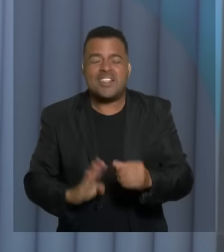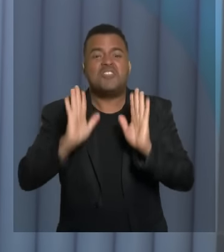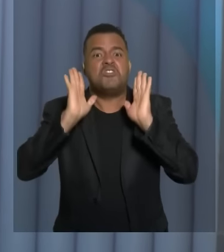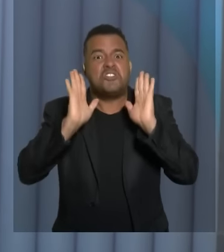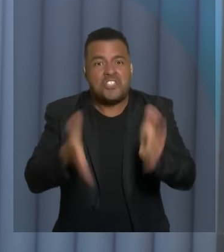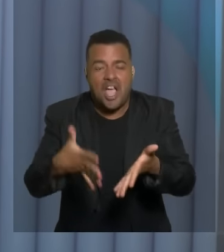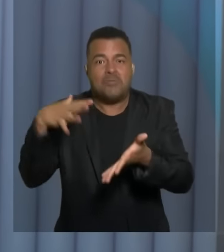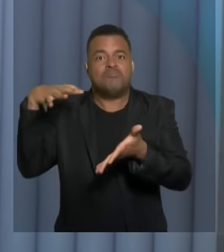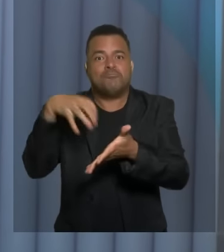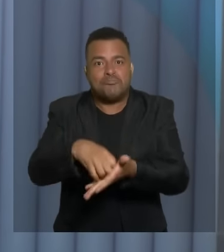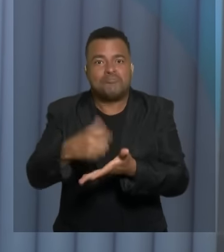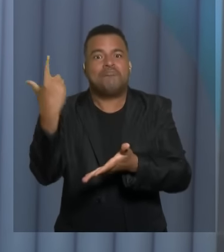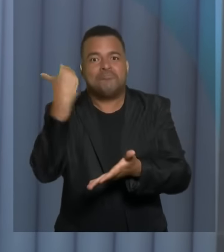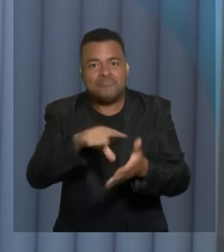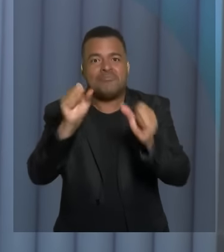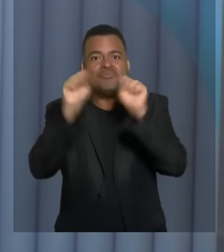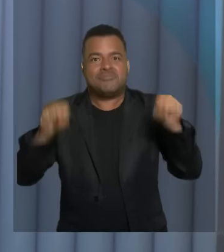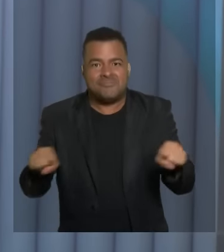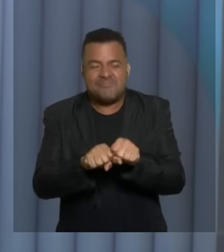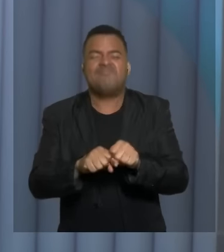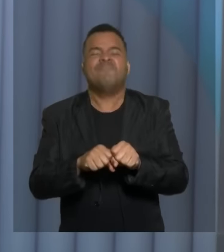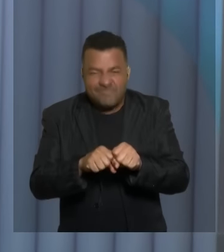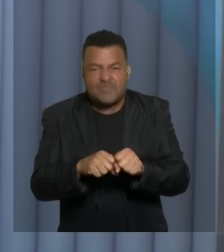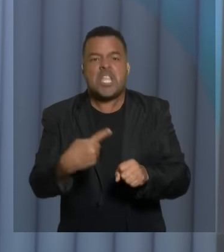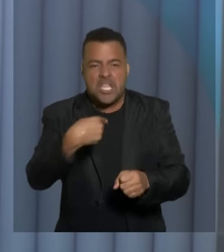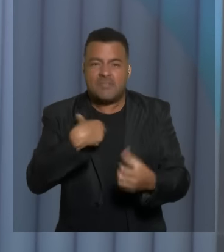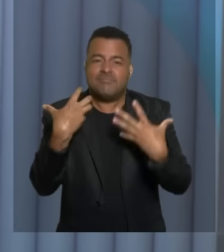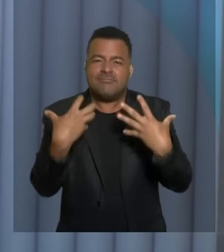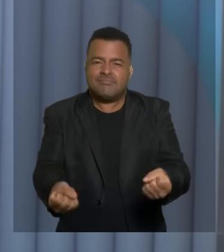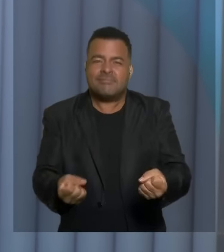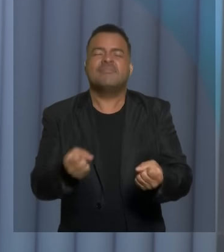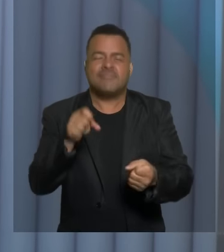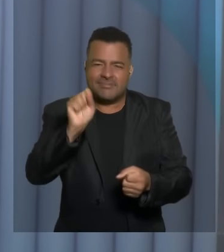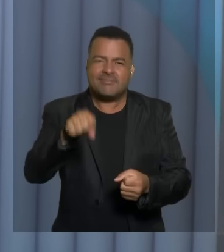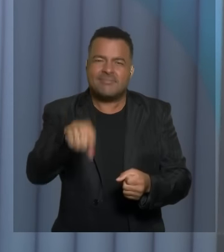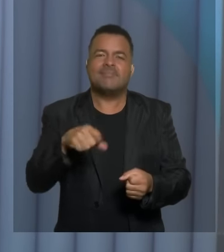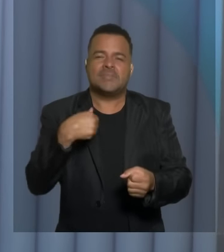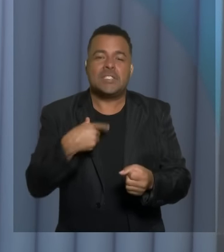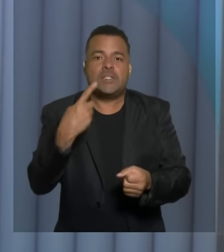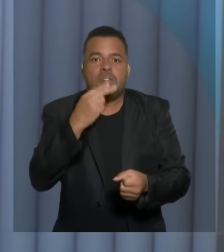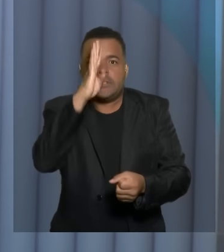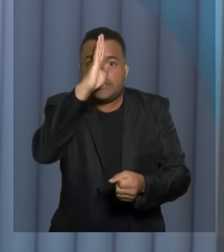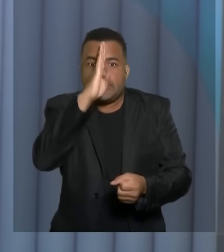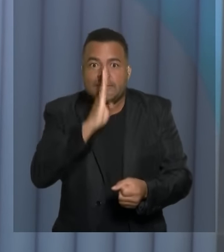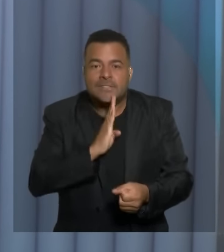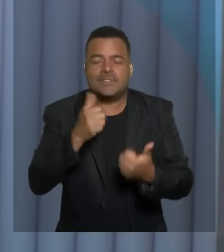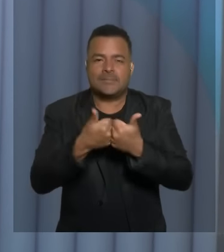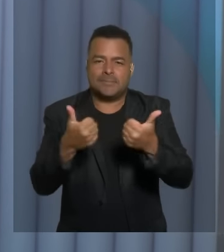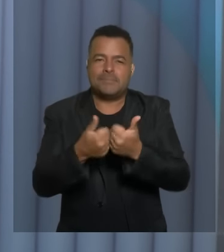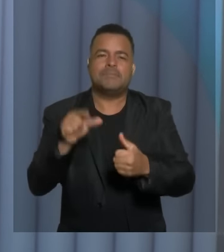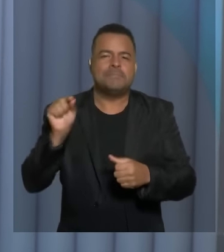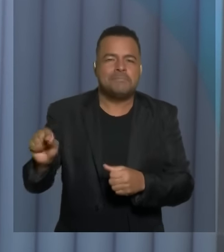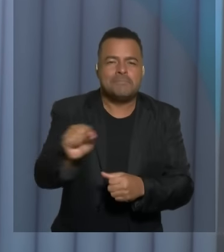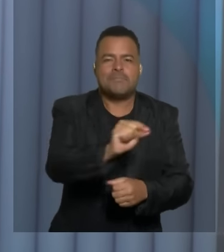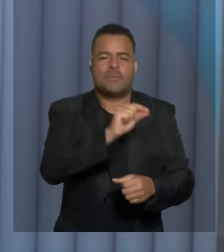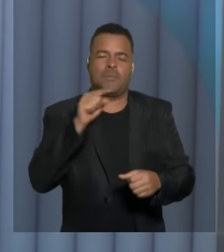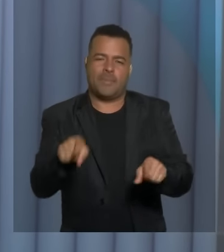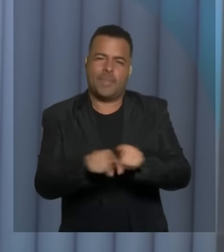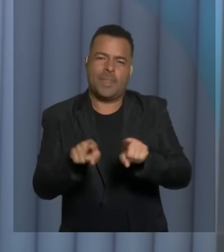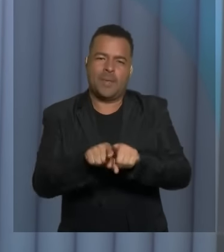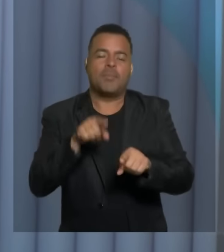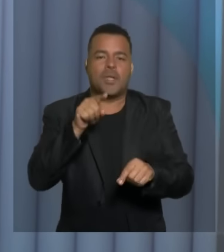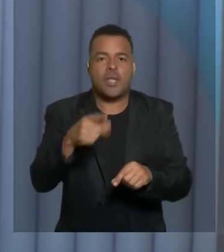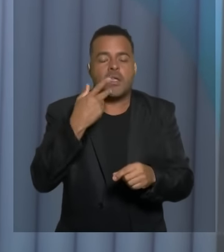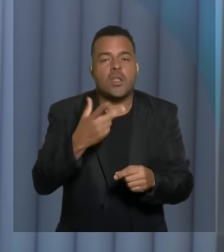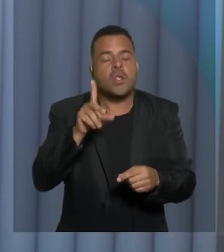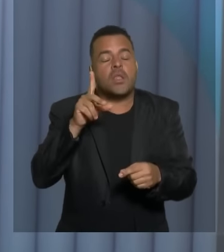esse sistema. E eu queria destacar que o município, com a população compatível com Vitória da Conquista no